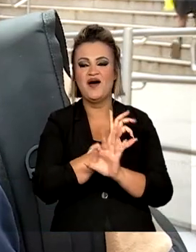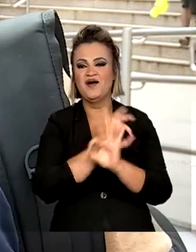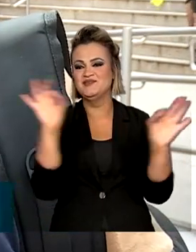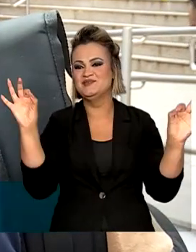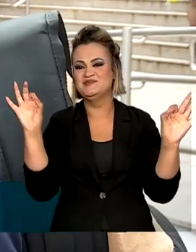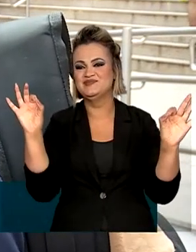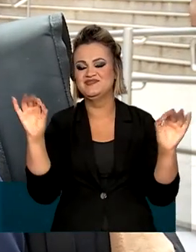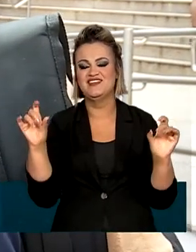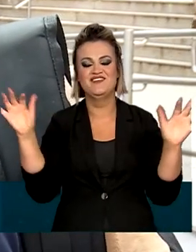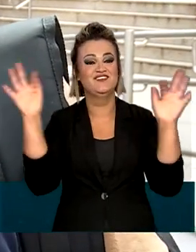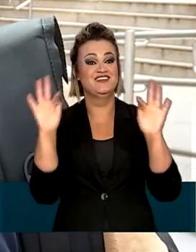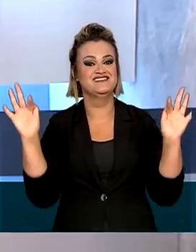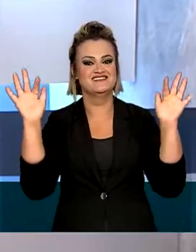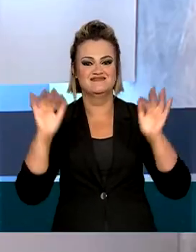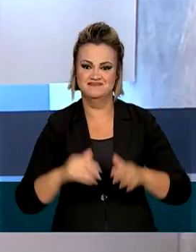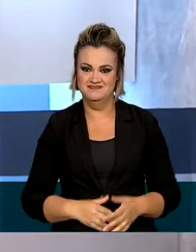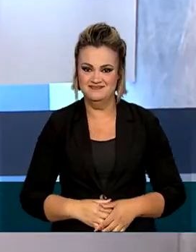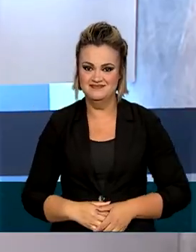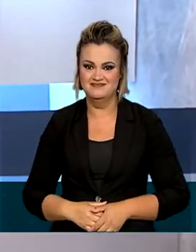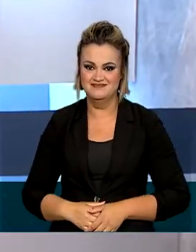de nada. Eu sou um privilegiado.